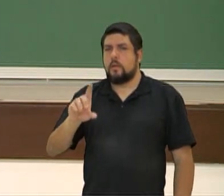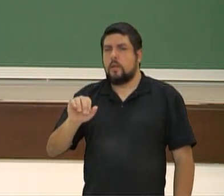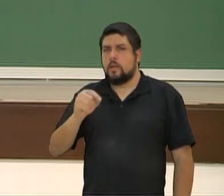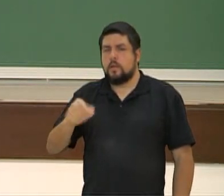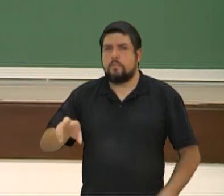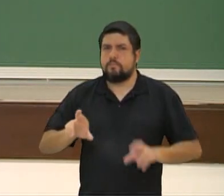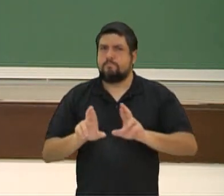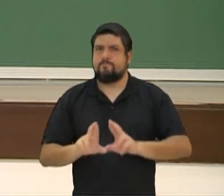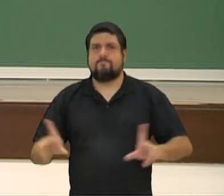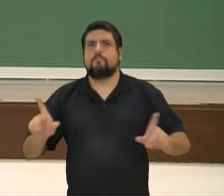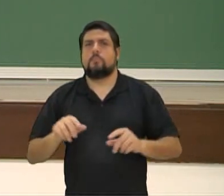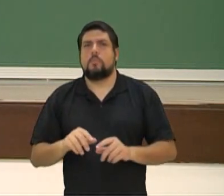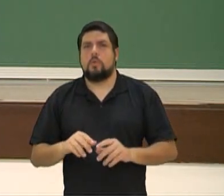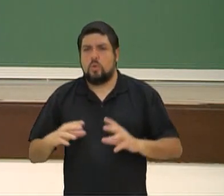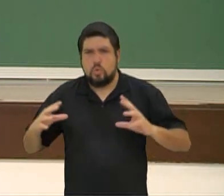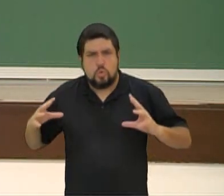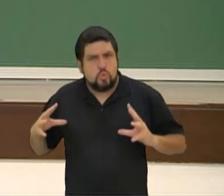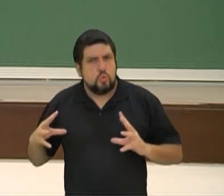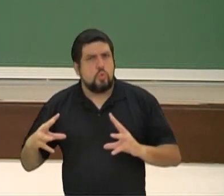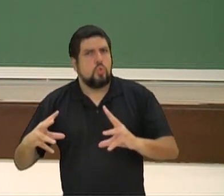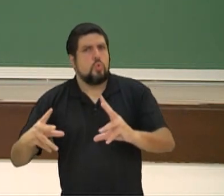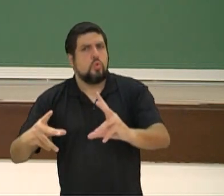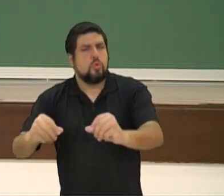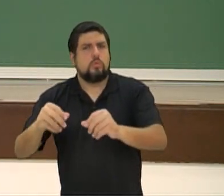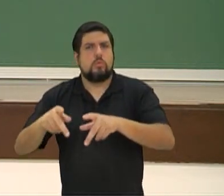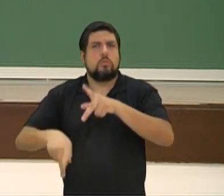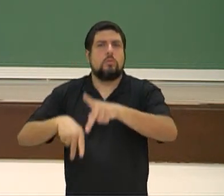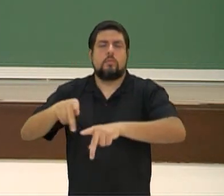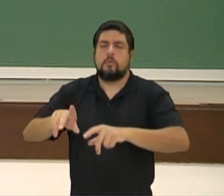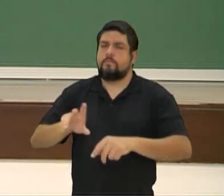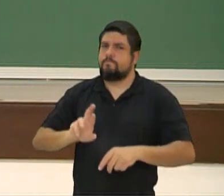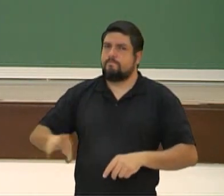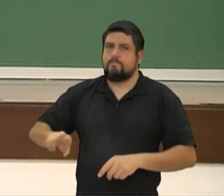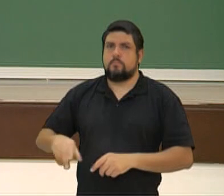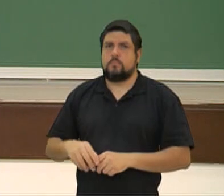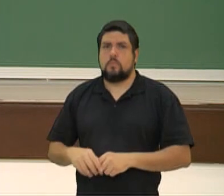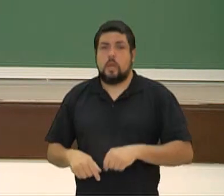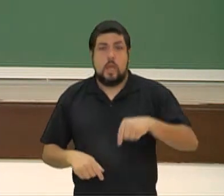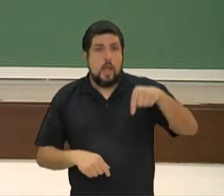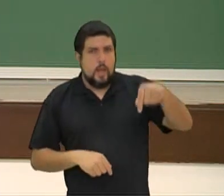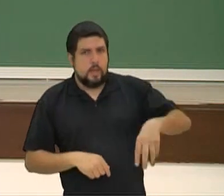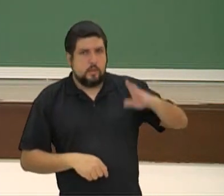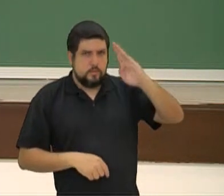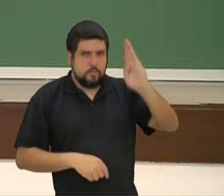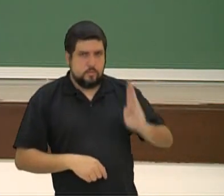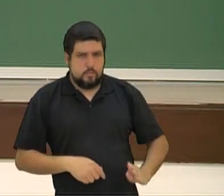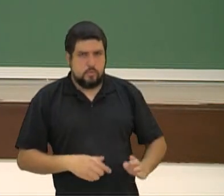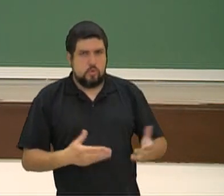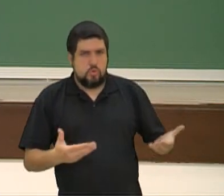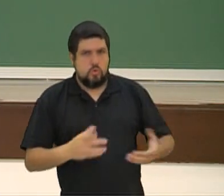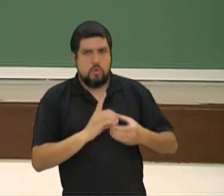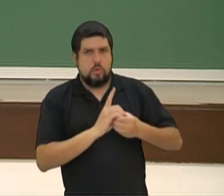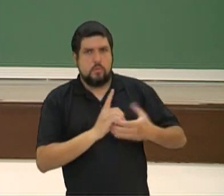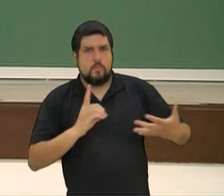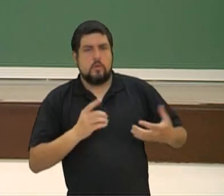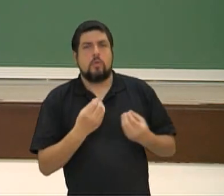englobavam a todos os atenienses, como vocês viram. Já em nós, na nossa democracia atual no Brasil,